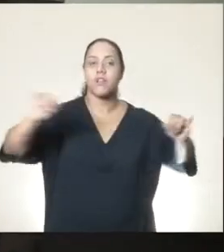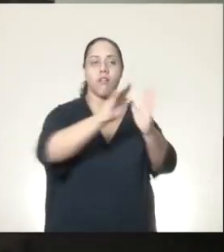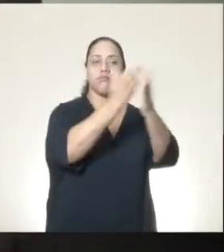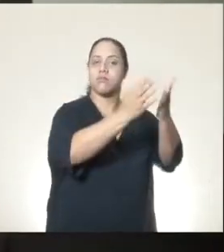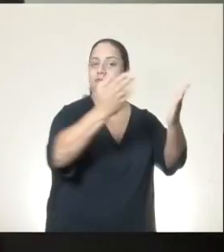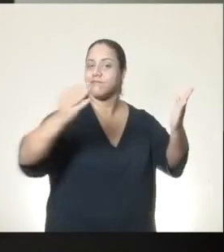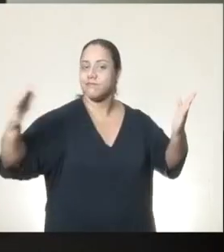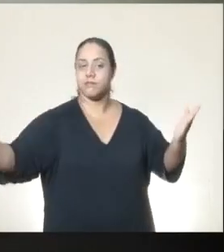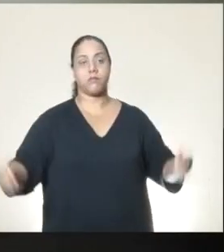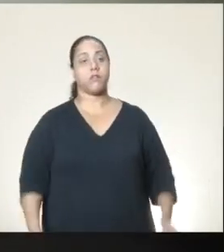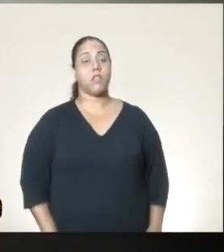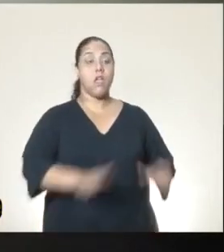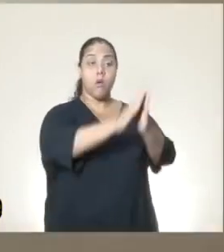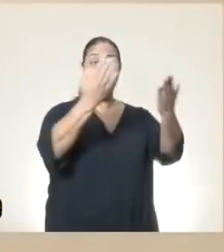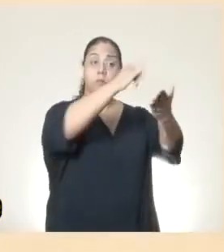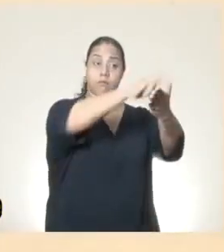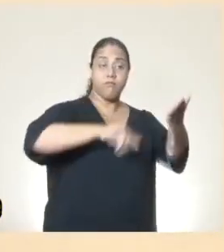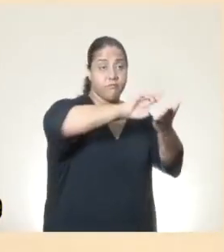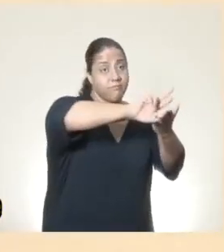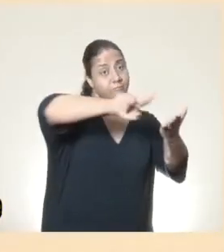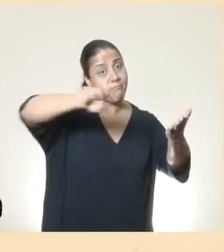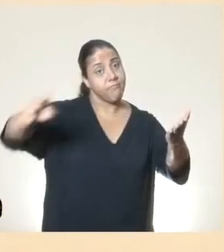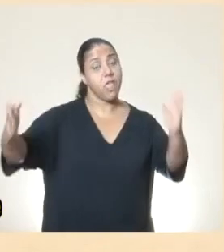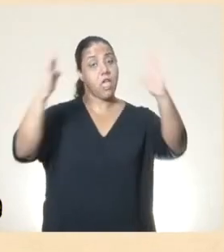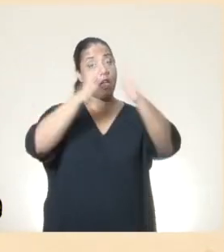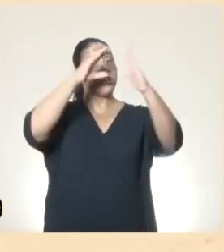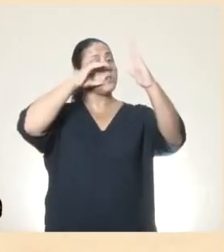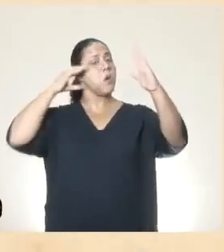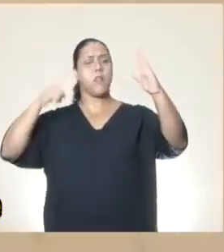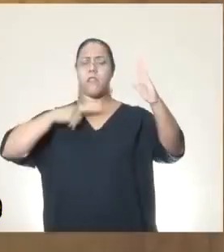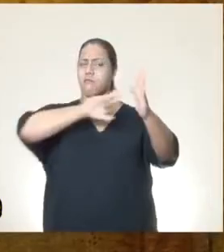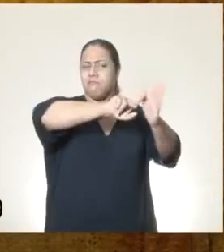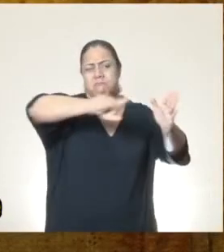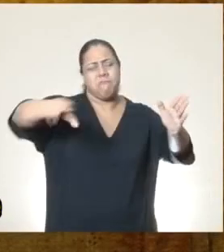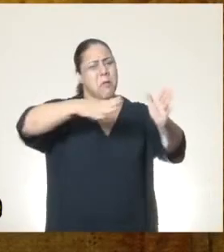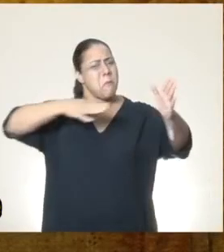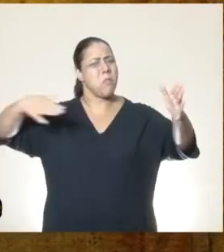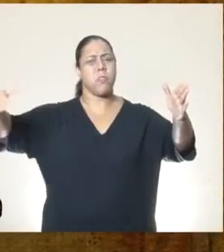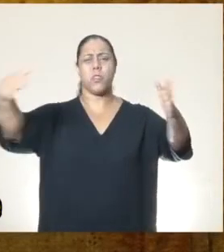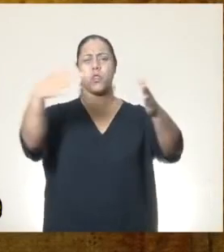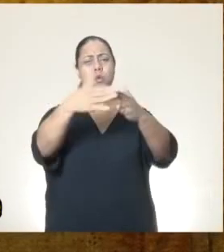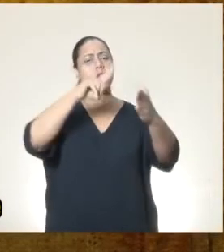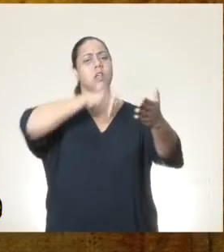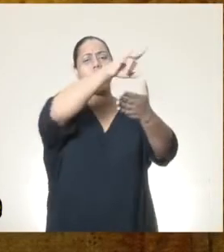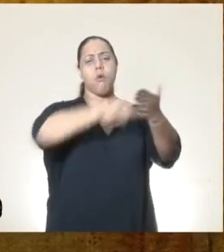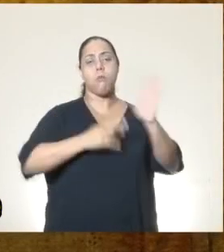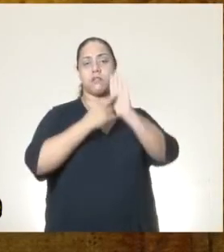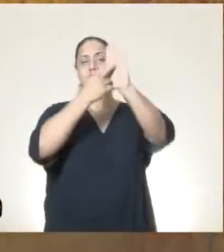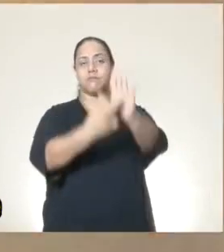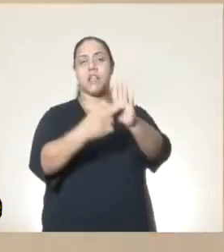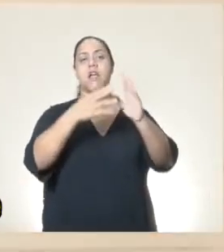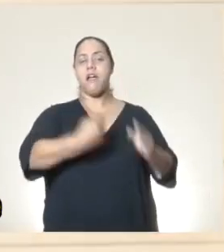a obra de Cora Coralina. O acervo documental da Casa de Cora Coralina reúne o maior e a mais completa